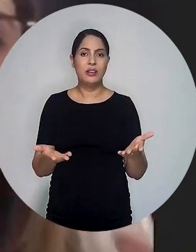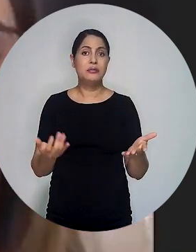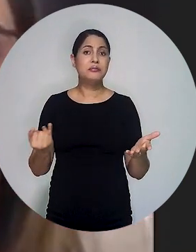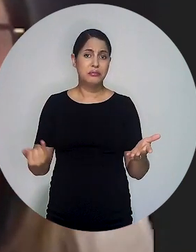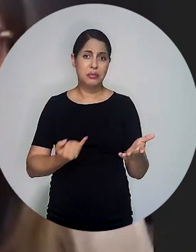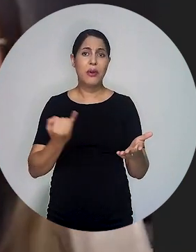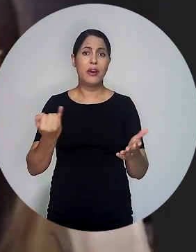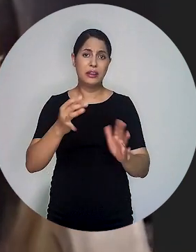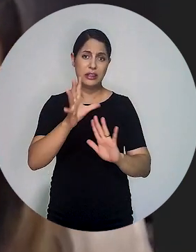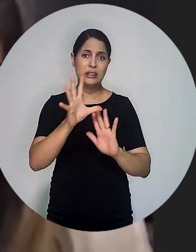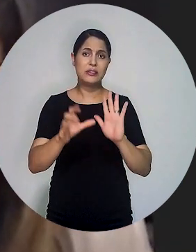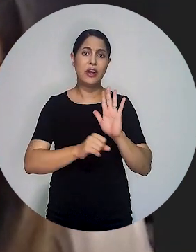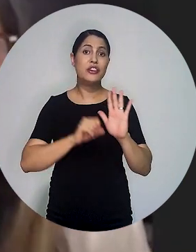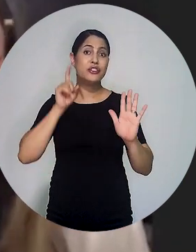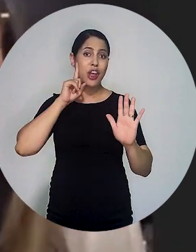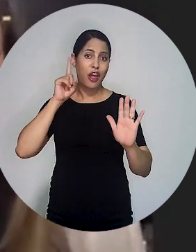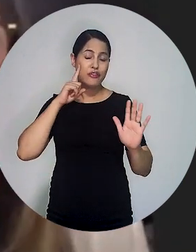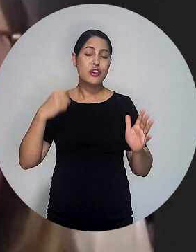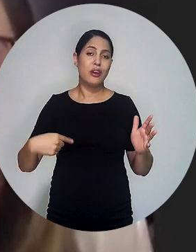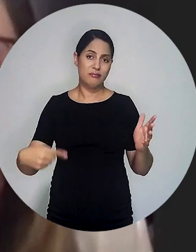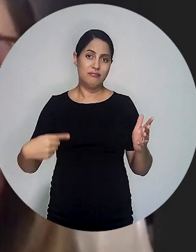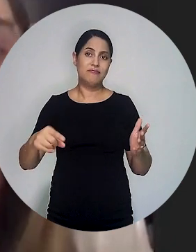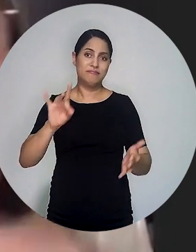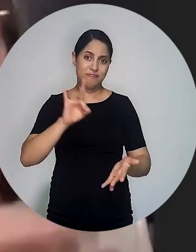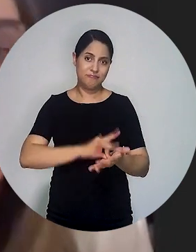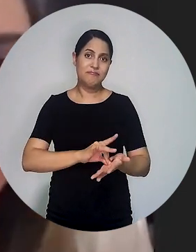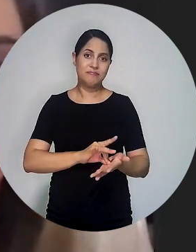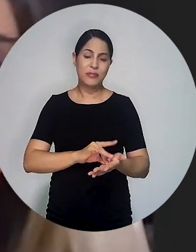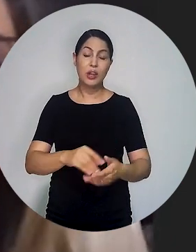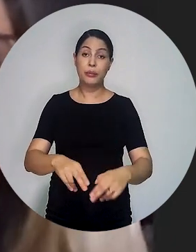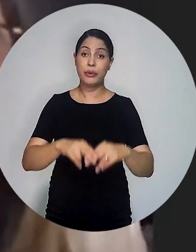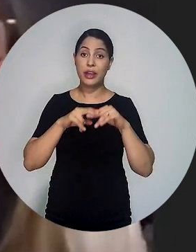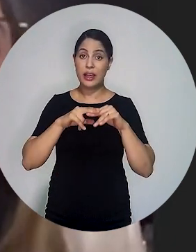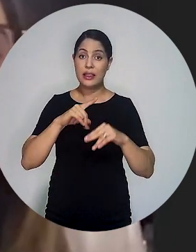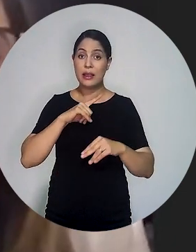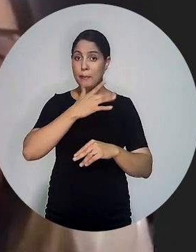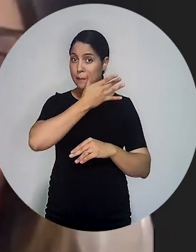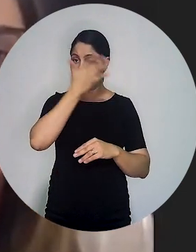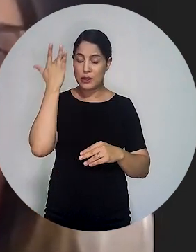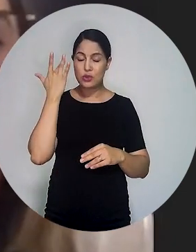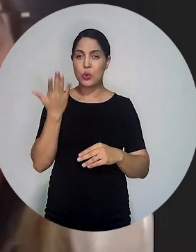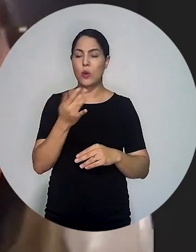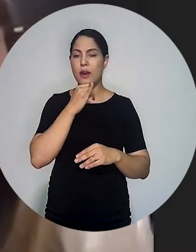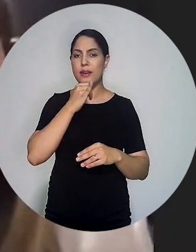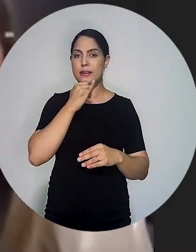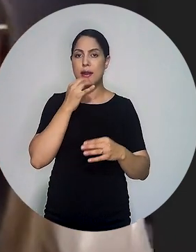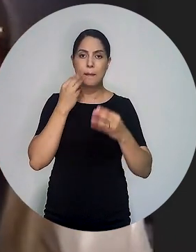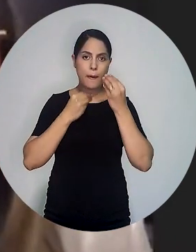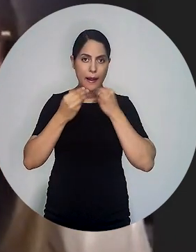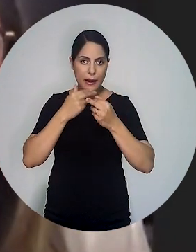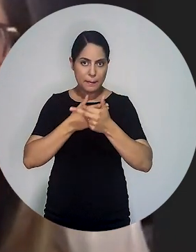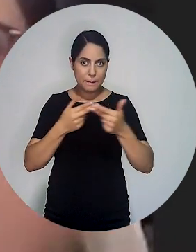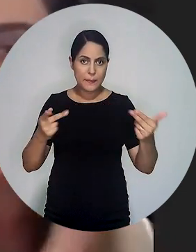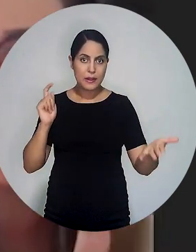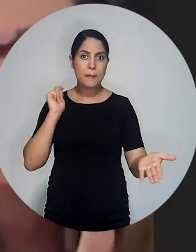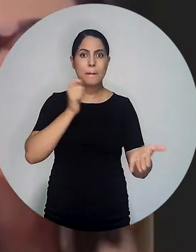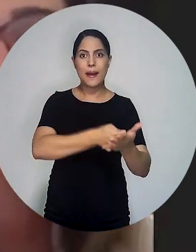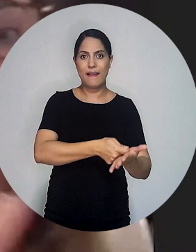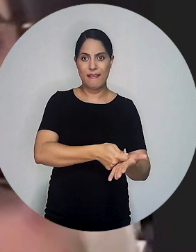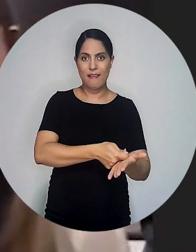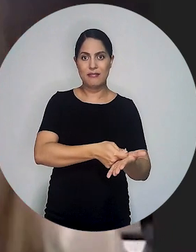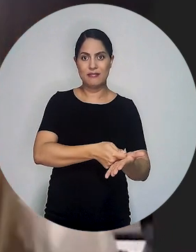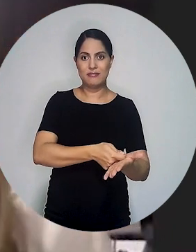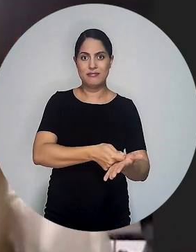muito prementes, foram muito significativas no dia a dia, principalmente daquelas pessoas que pagavam pensão